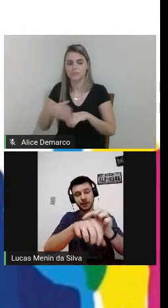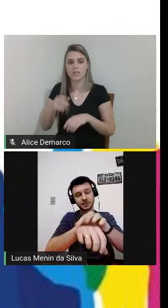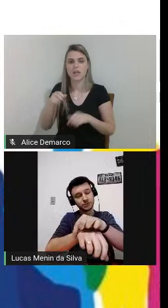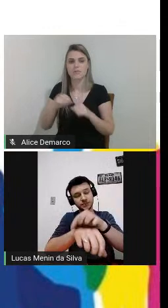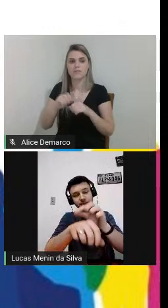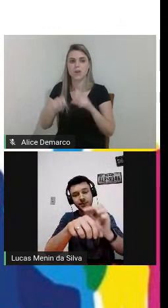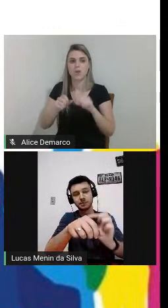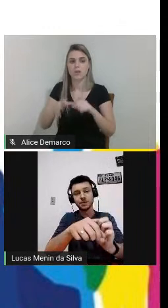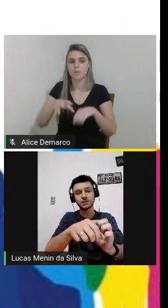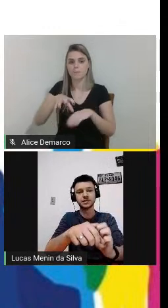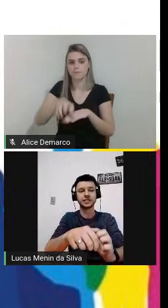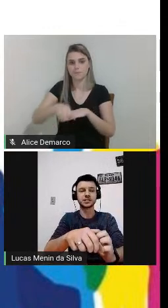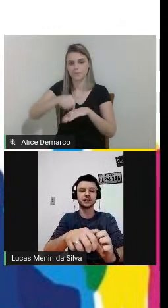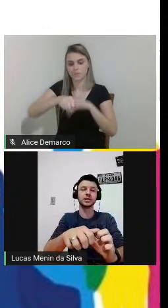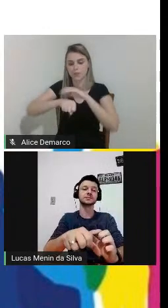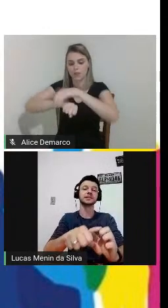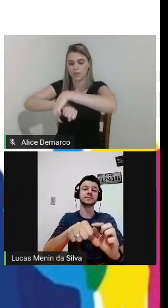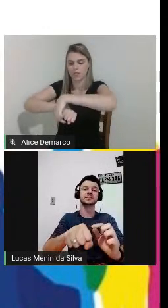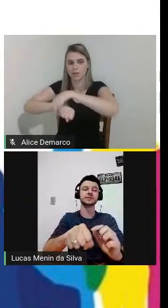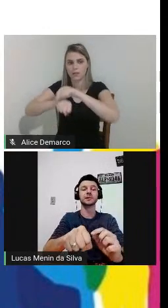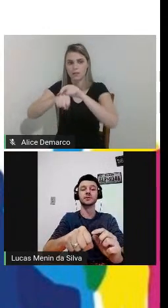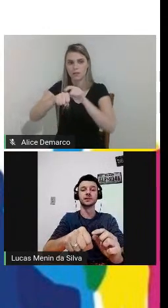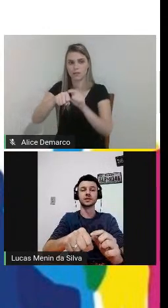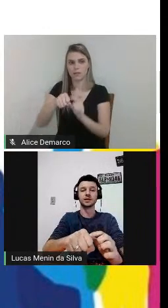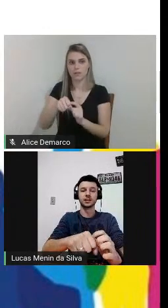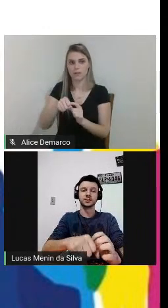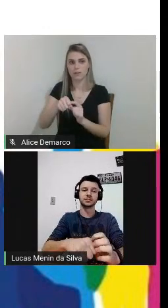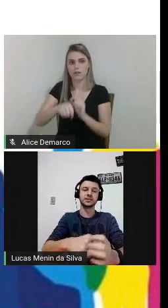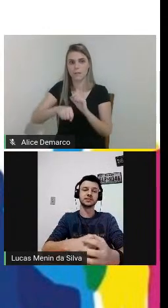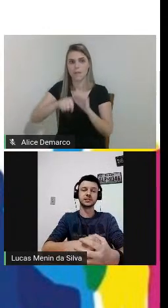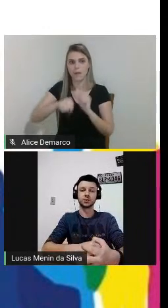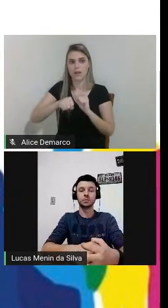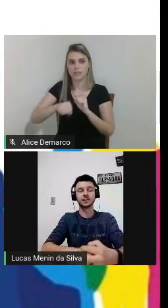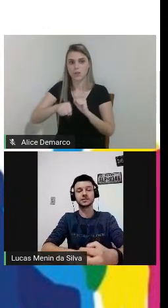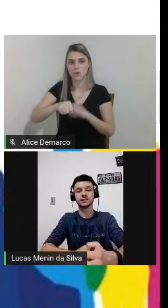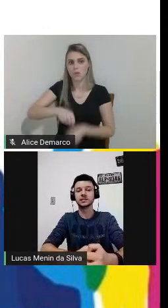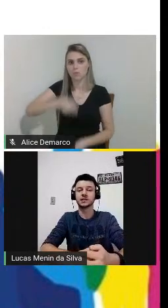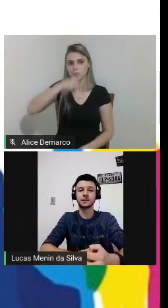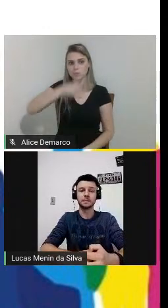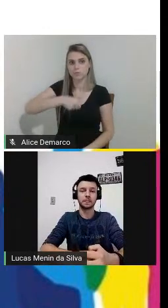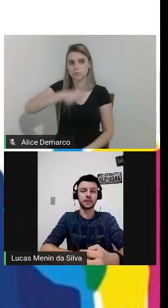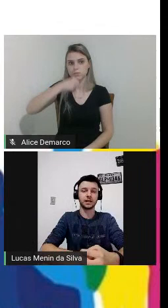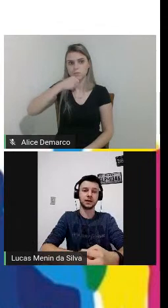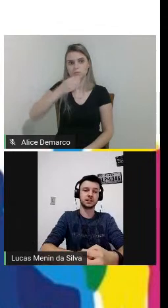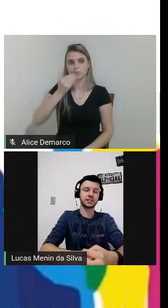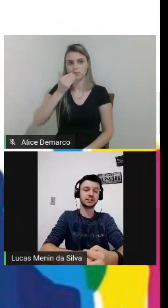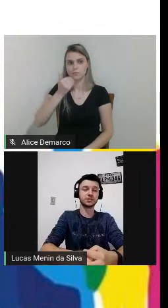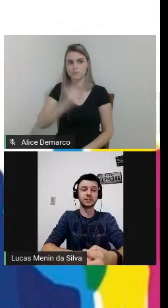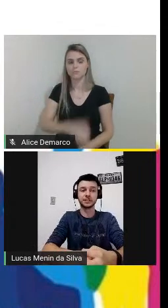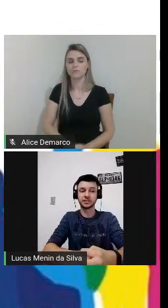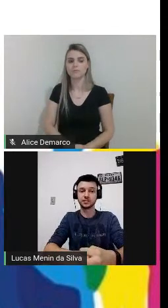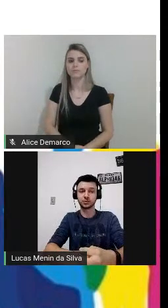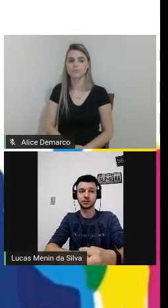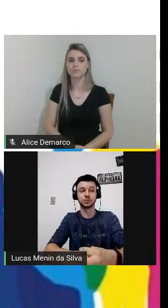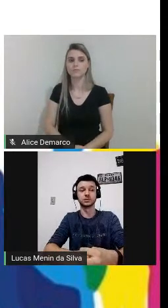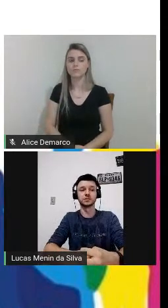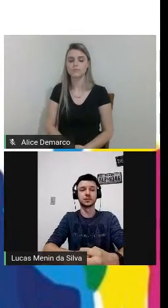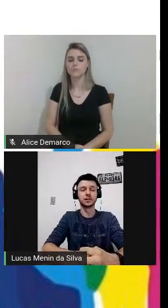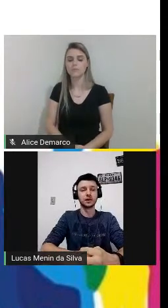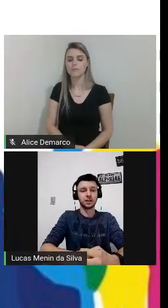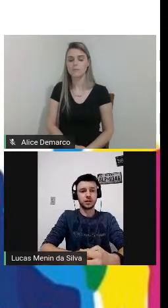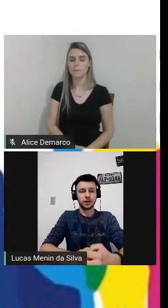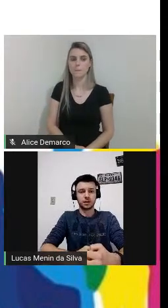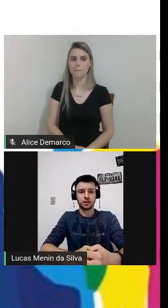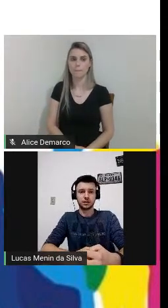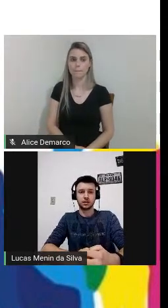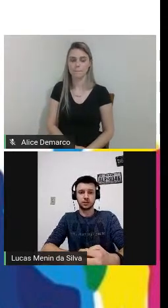passa por cima da mão e deixa a colher mais firme na mão e isso facilitou bastante na questão da alimentação dos alunos